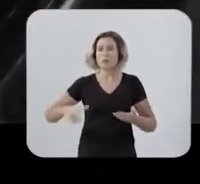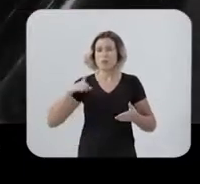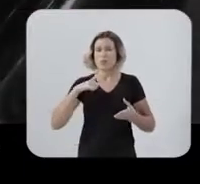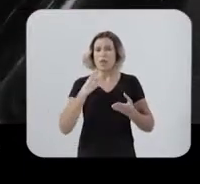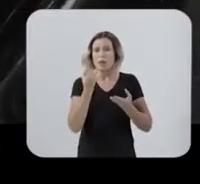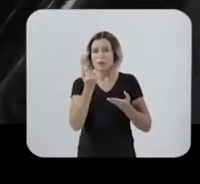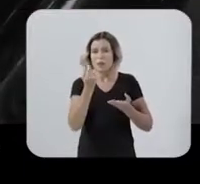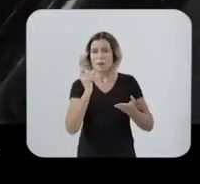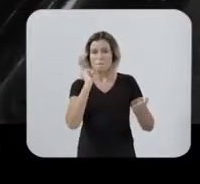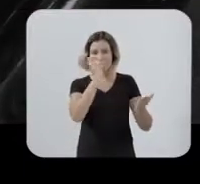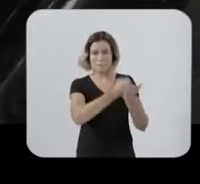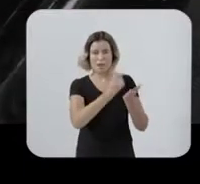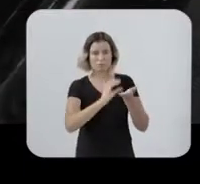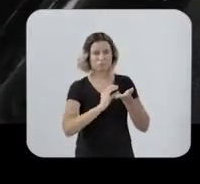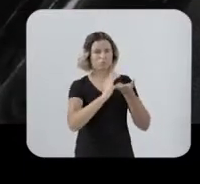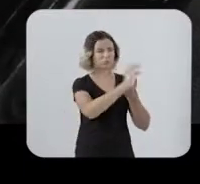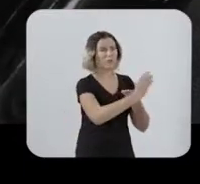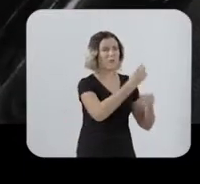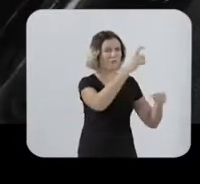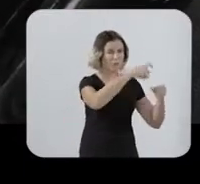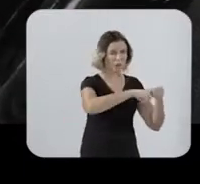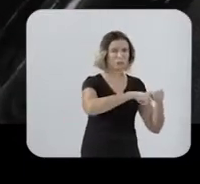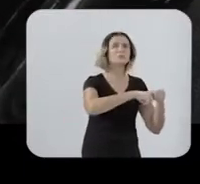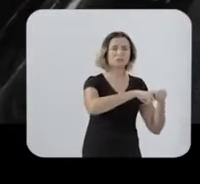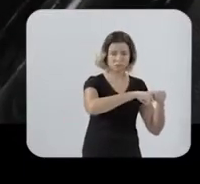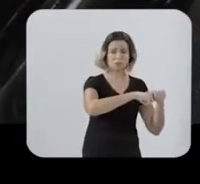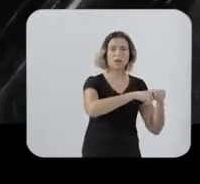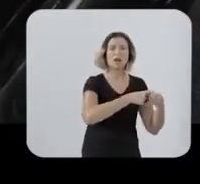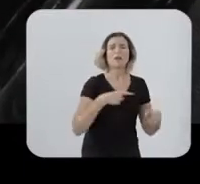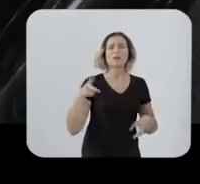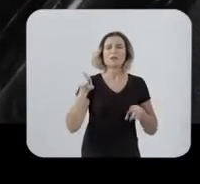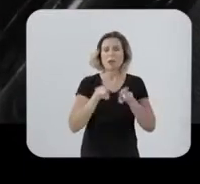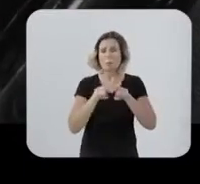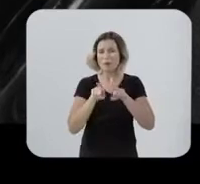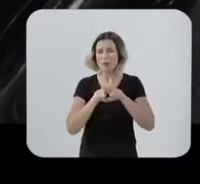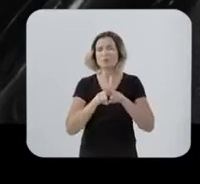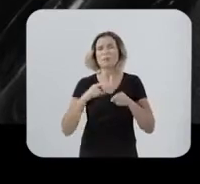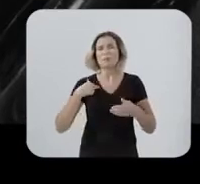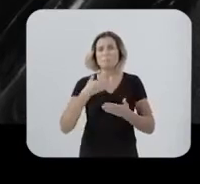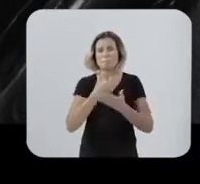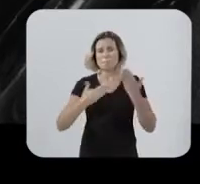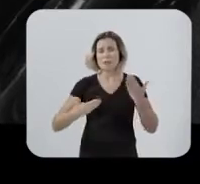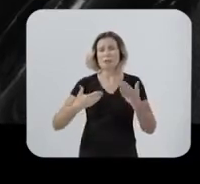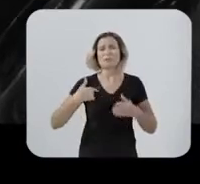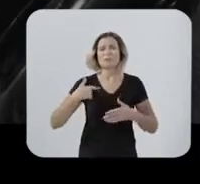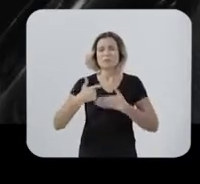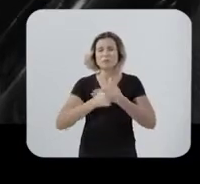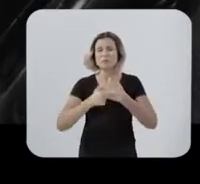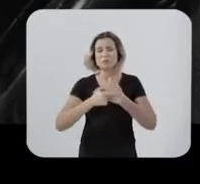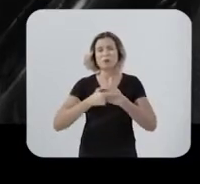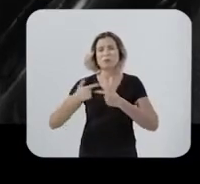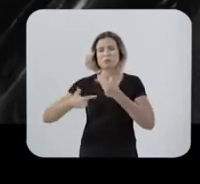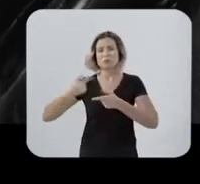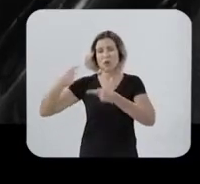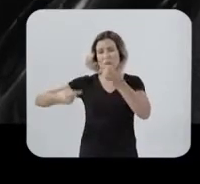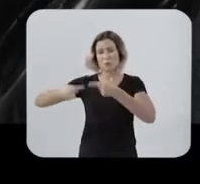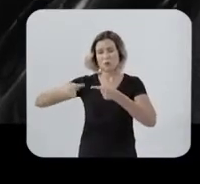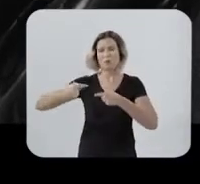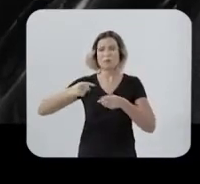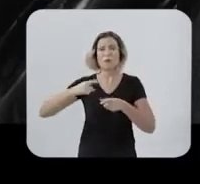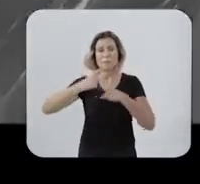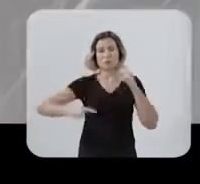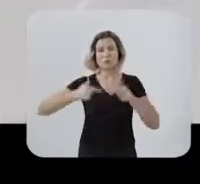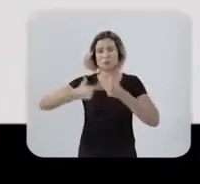a devolução integral do dano Já que foram recursos indevidamente pagos Além de perda da função pública E suspensão dos direitos